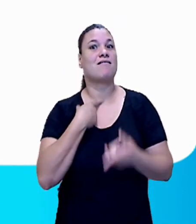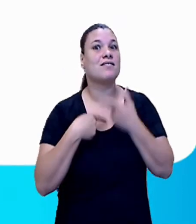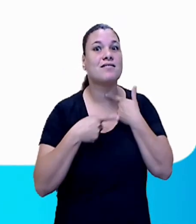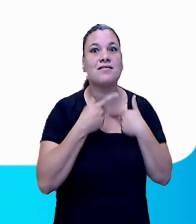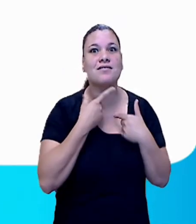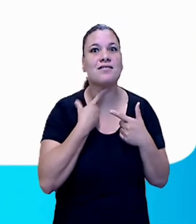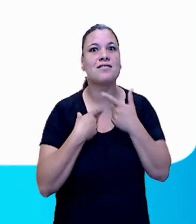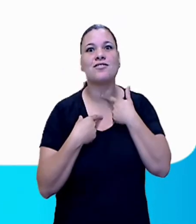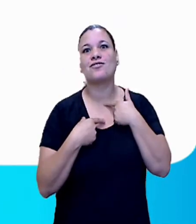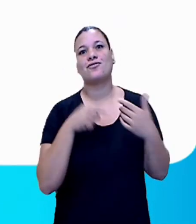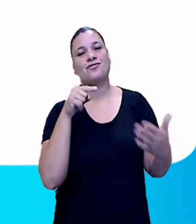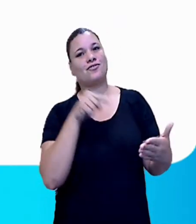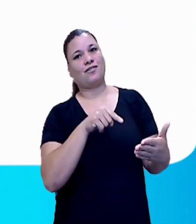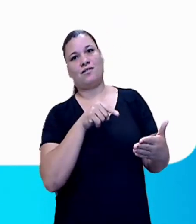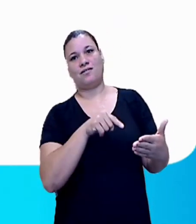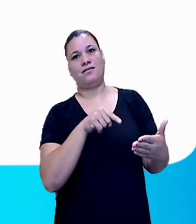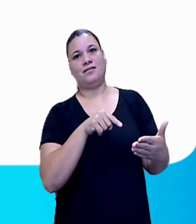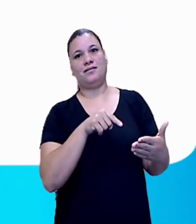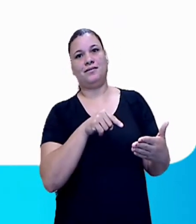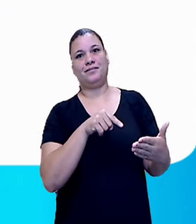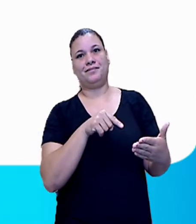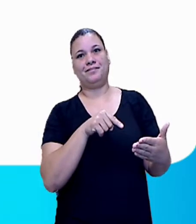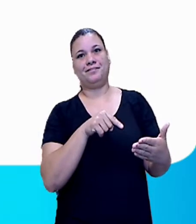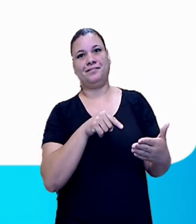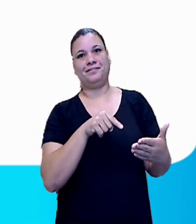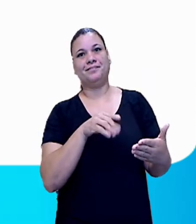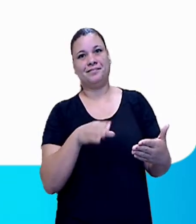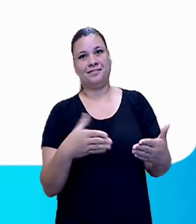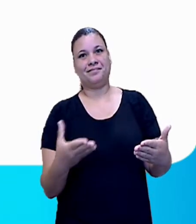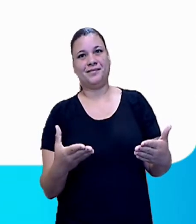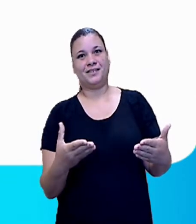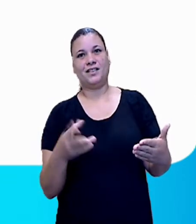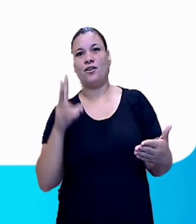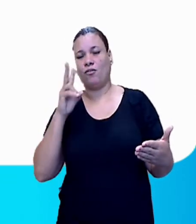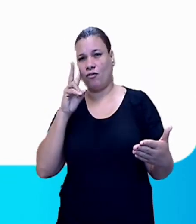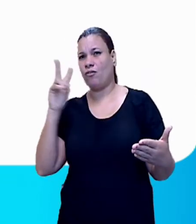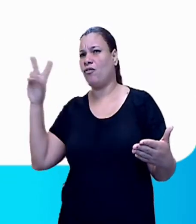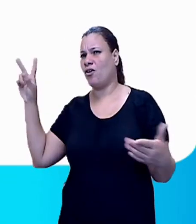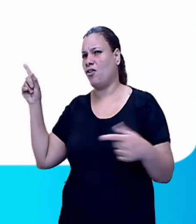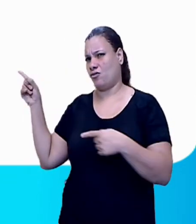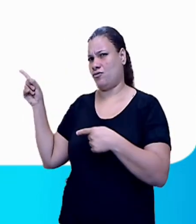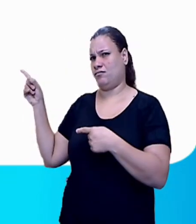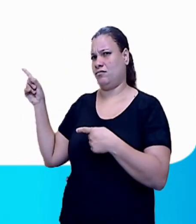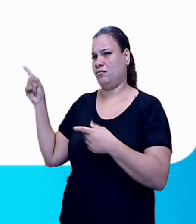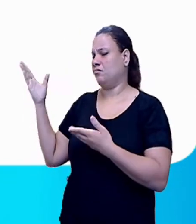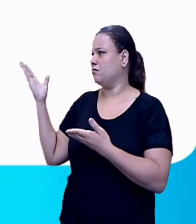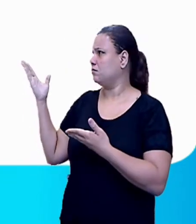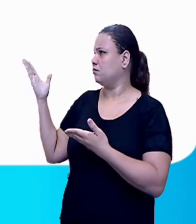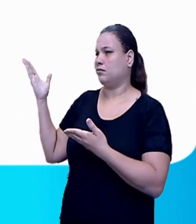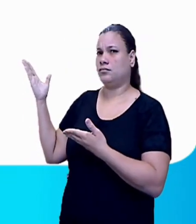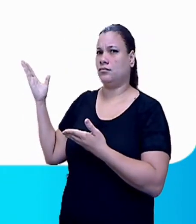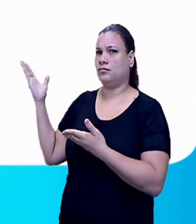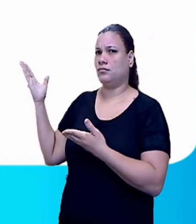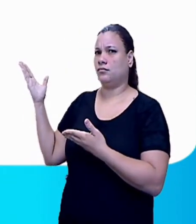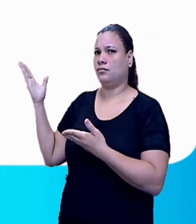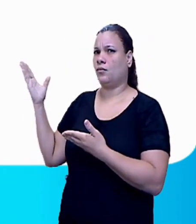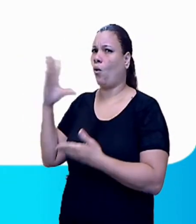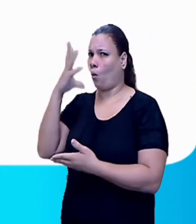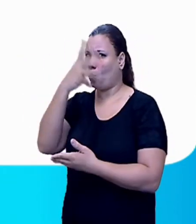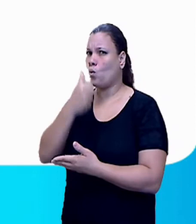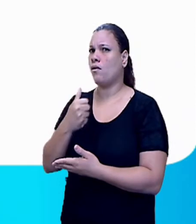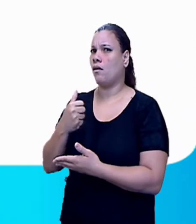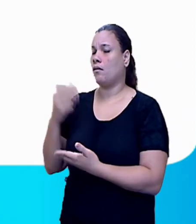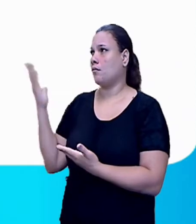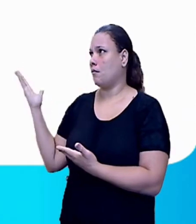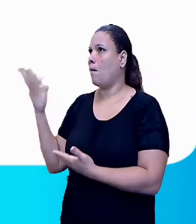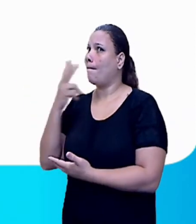Muitas vezes, nos sentimos atraídos pela imagem. Olha só, observem essa, né? Nós temos o interesse